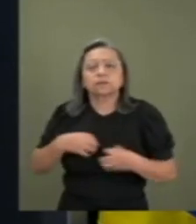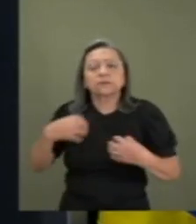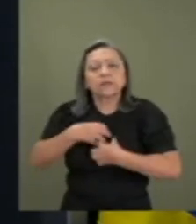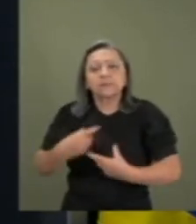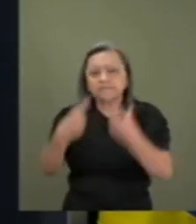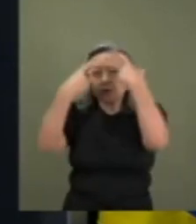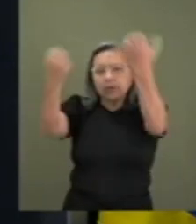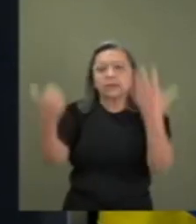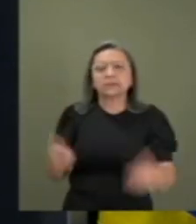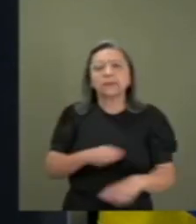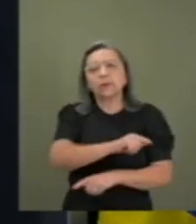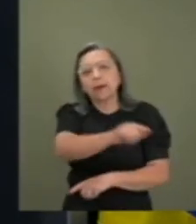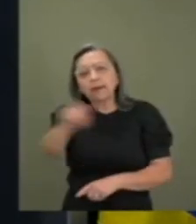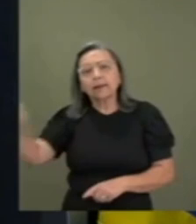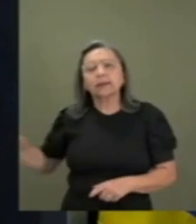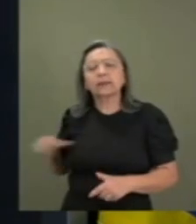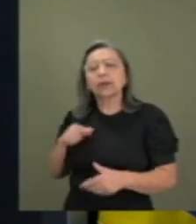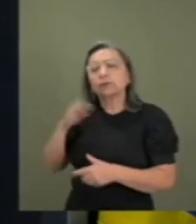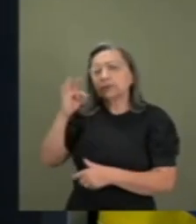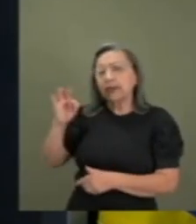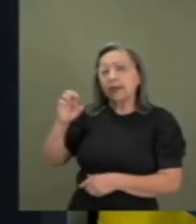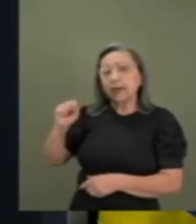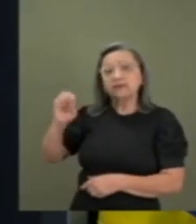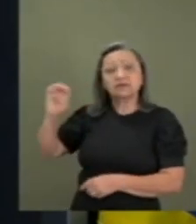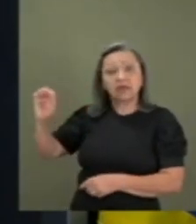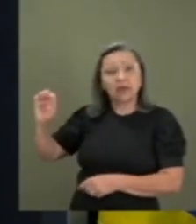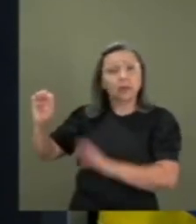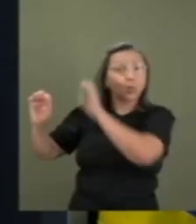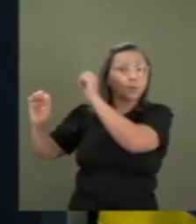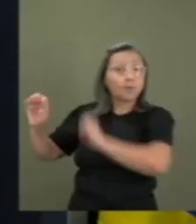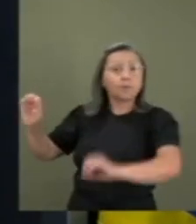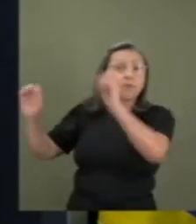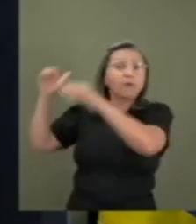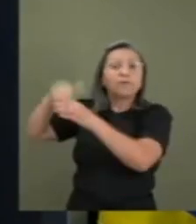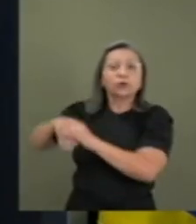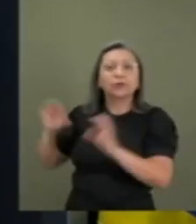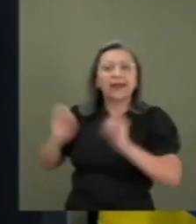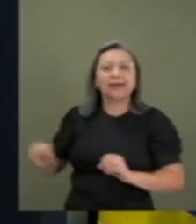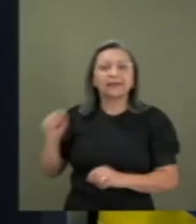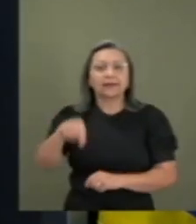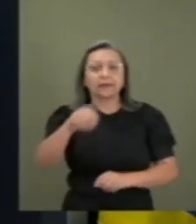por aqueles que estão no TSE, que não tem um voto sequer de ninguém.